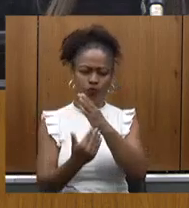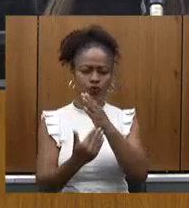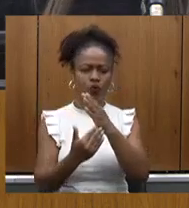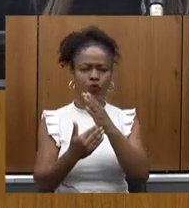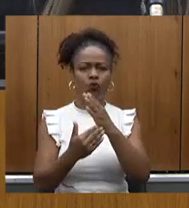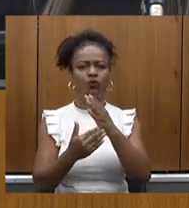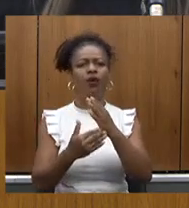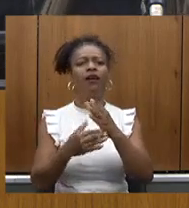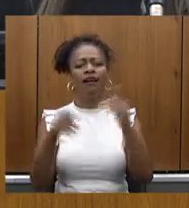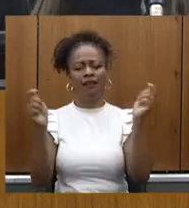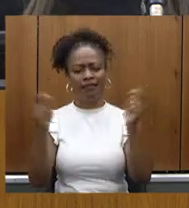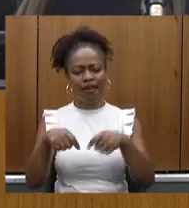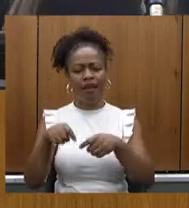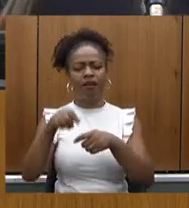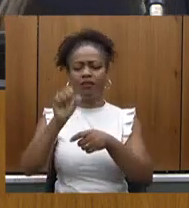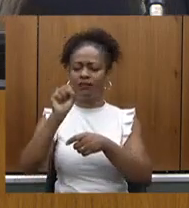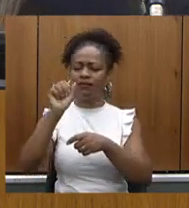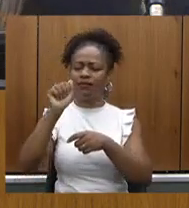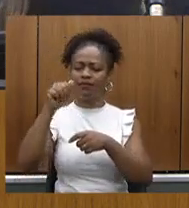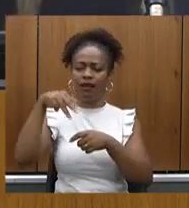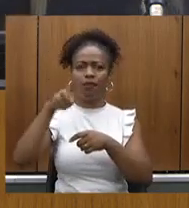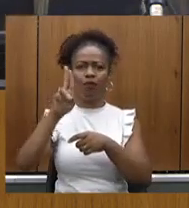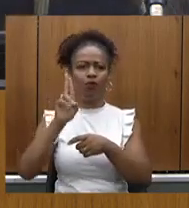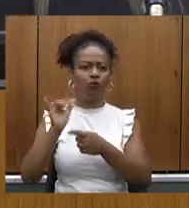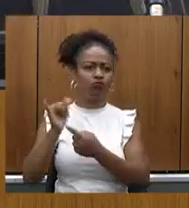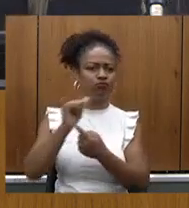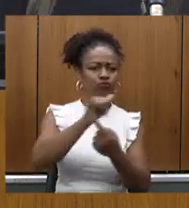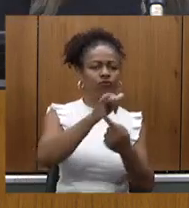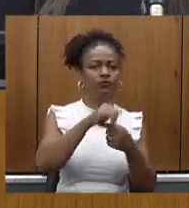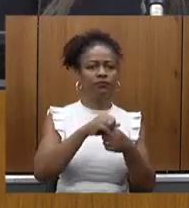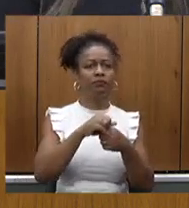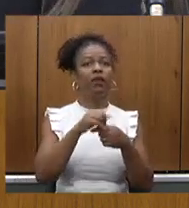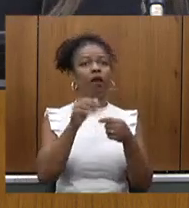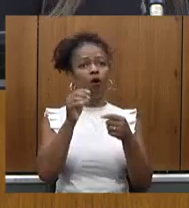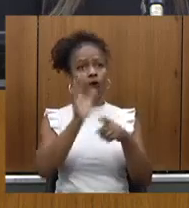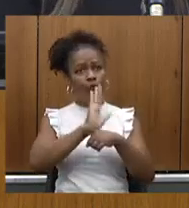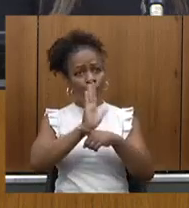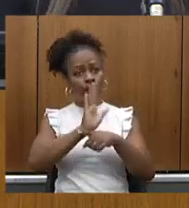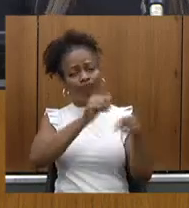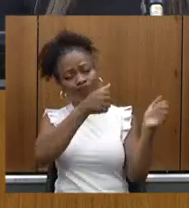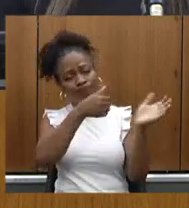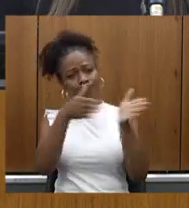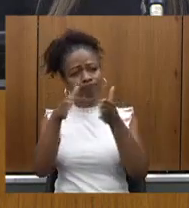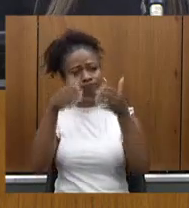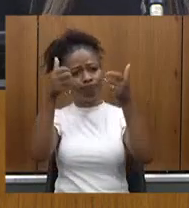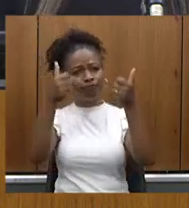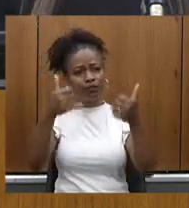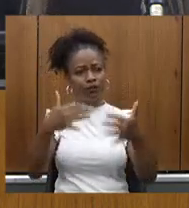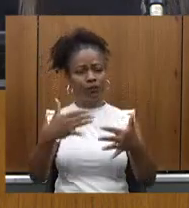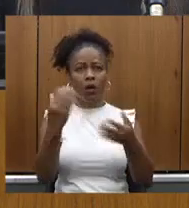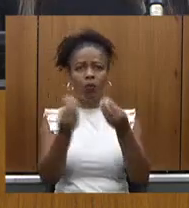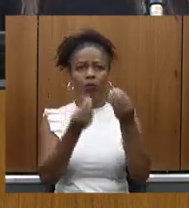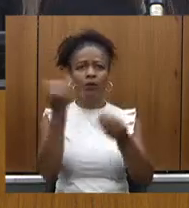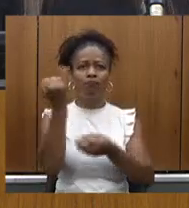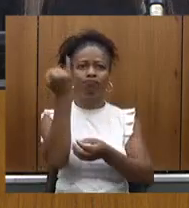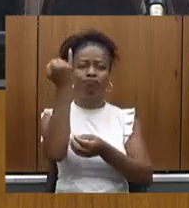aéreo junto com o Saab. Então, vamos ver o vídeo aqui, enquanto vocês vão entendendo a importância desse projeto.